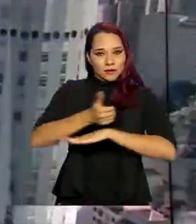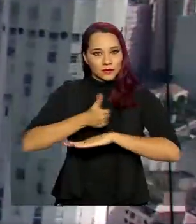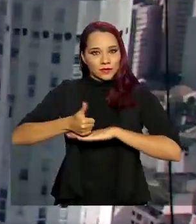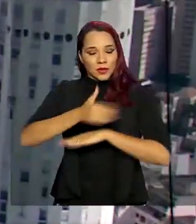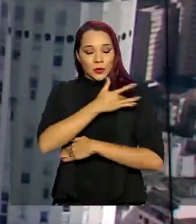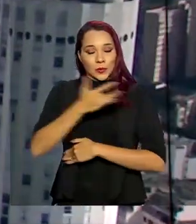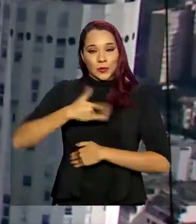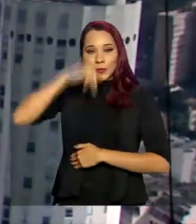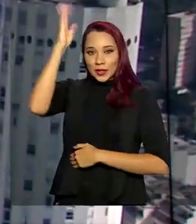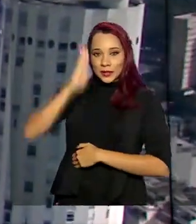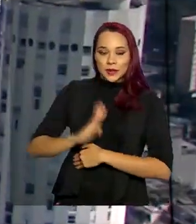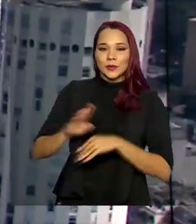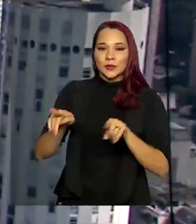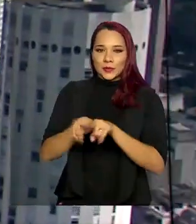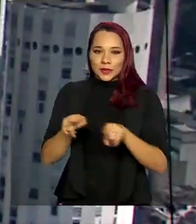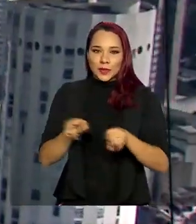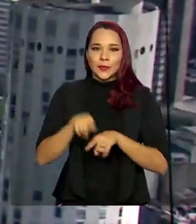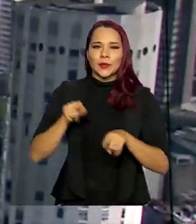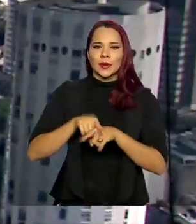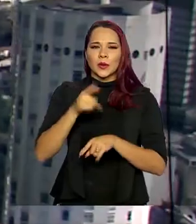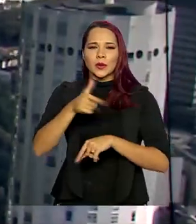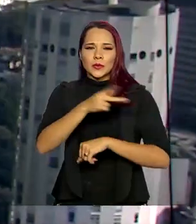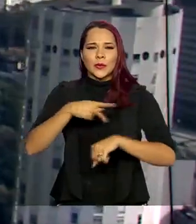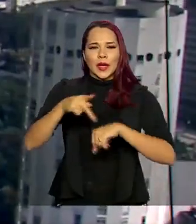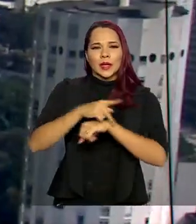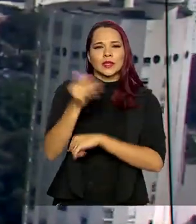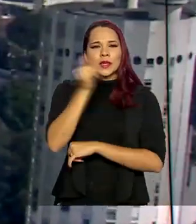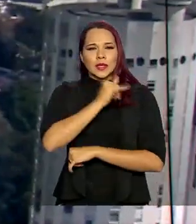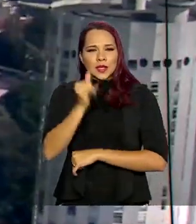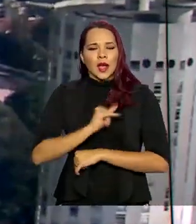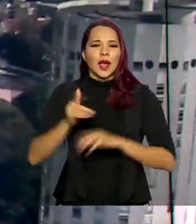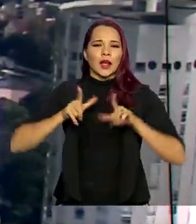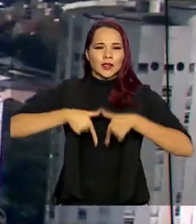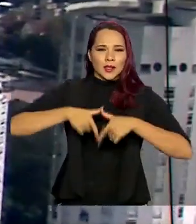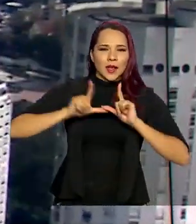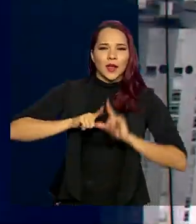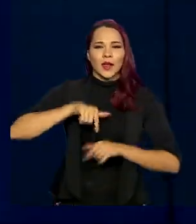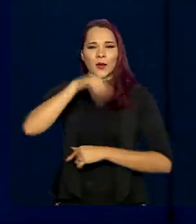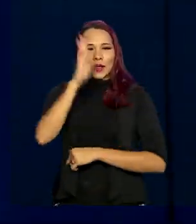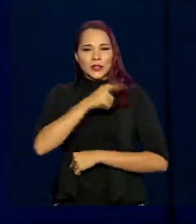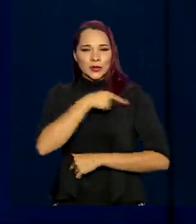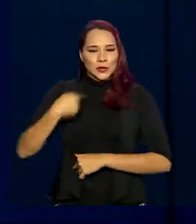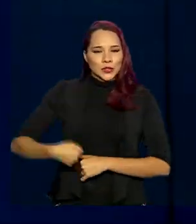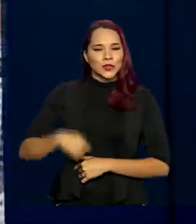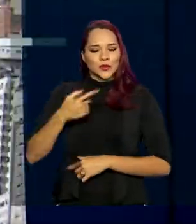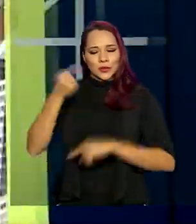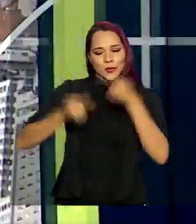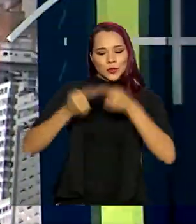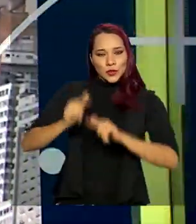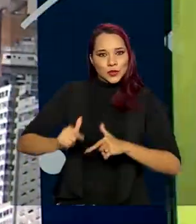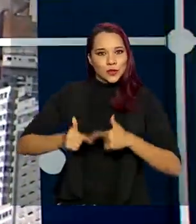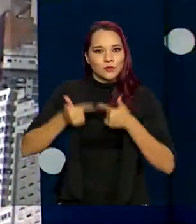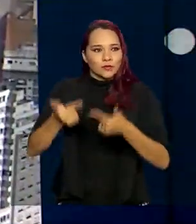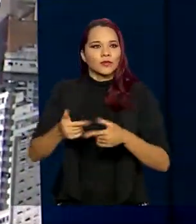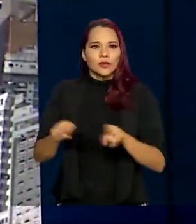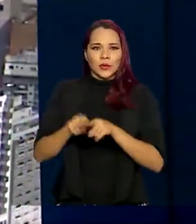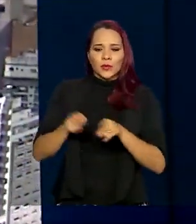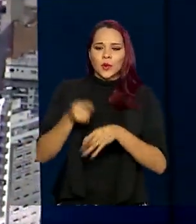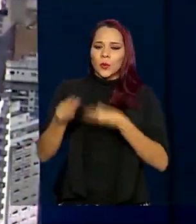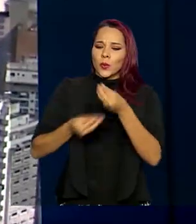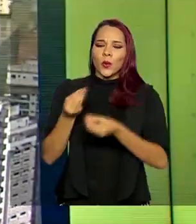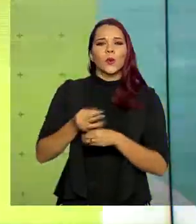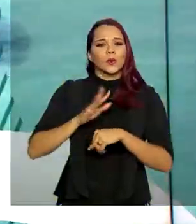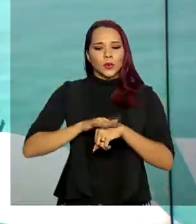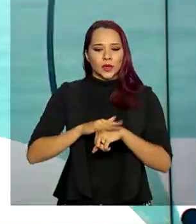do Brasil e de países como China, Itália, Israel e Estados Unidos vêm discutindo os desafios e os possíveis rumos da doença.